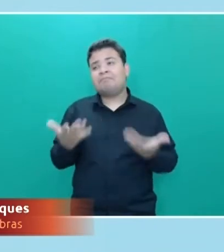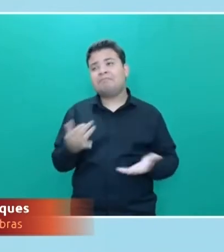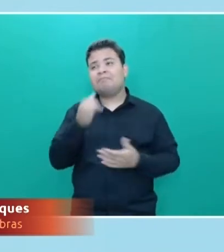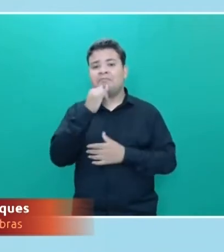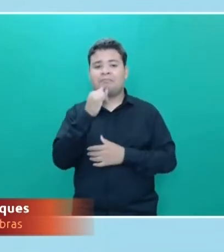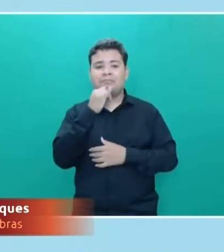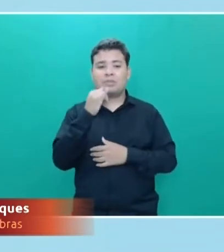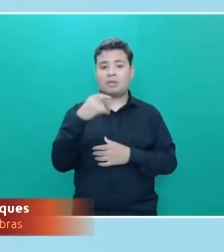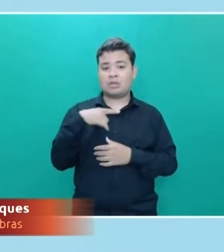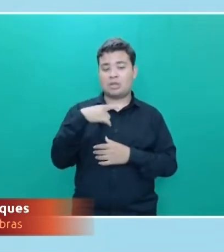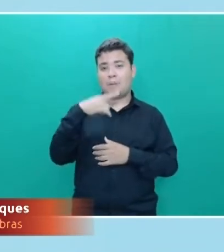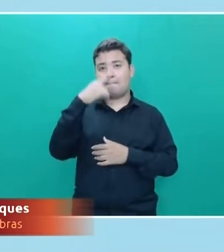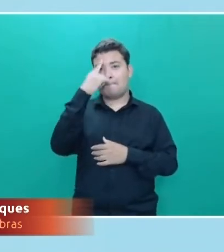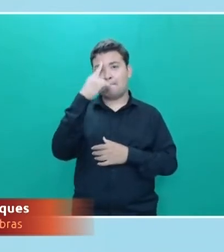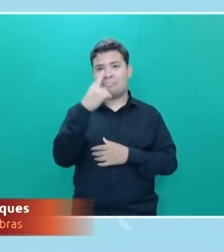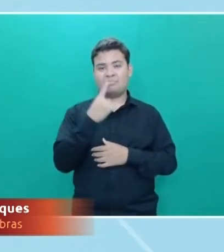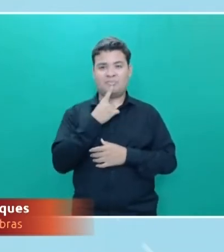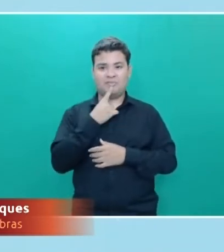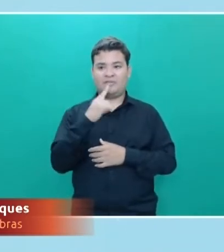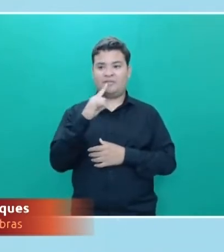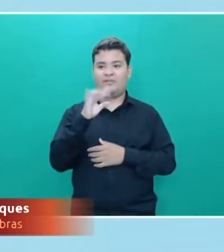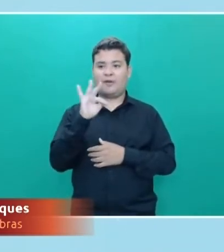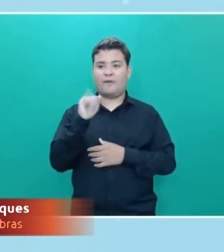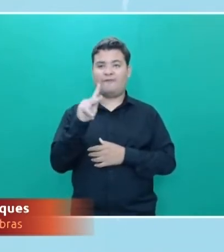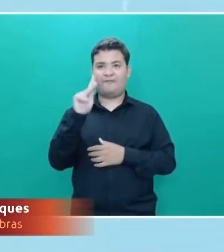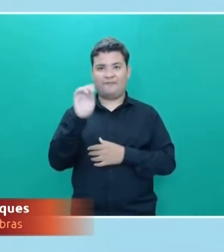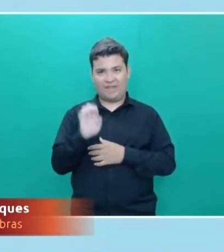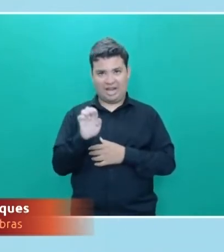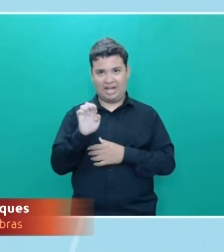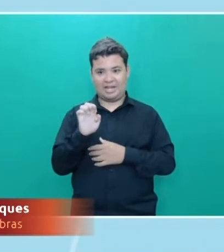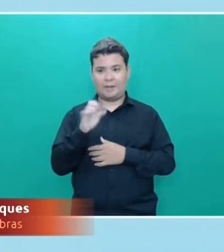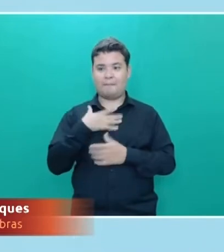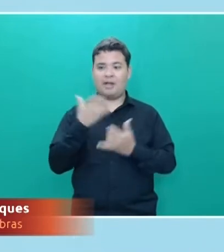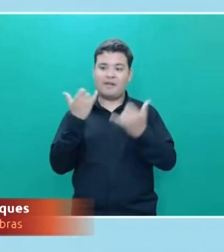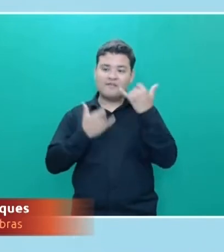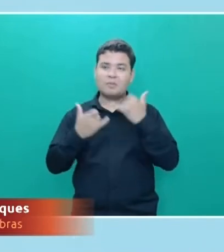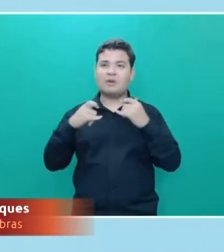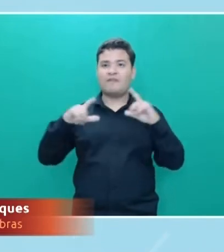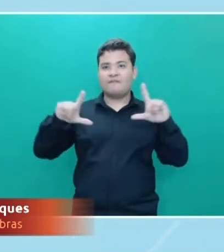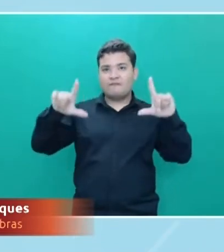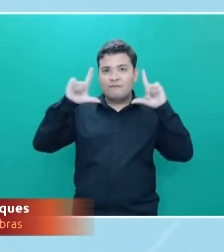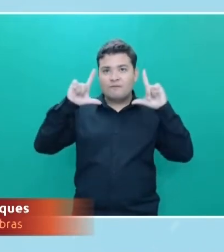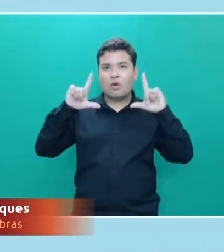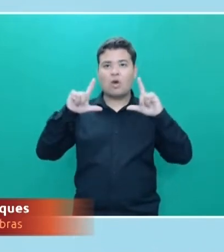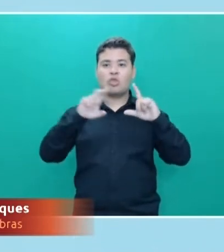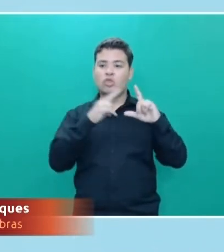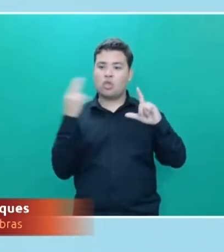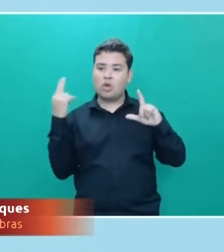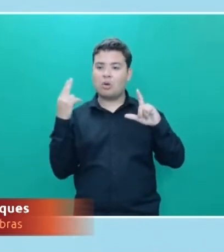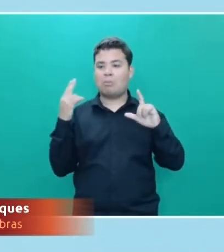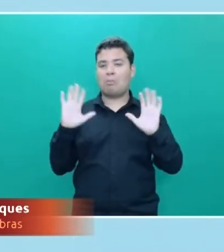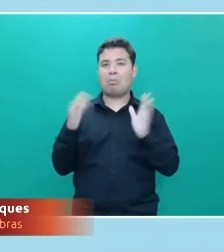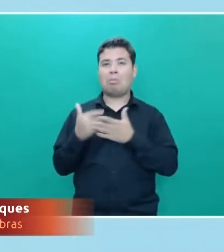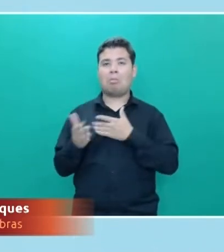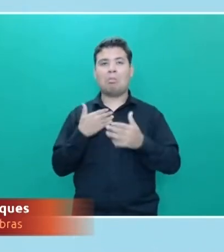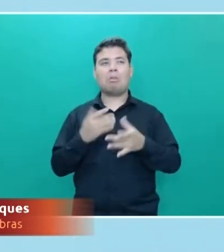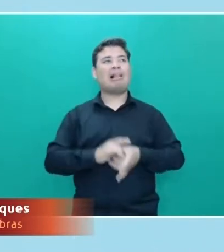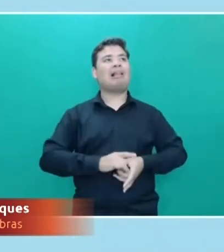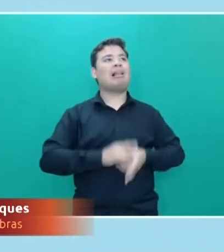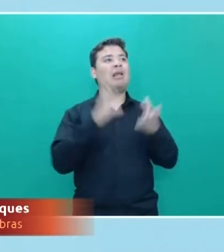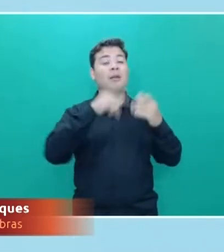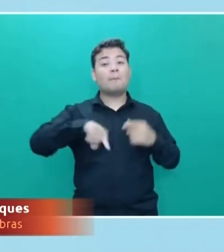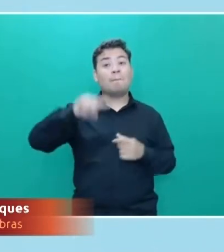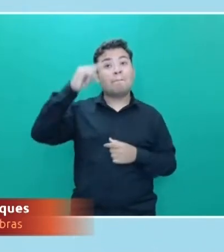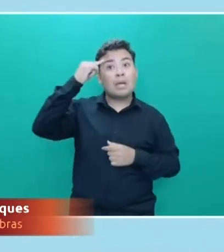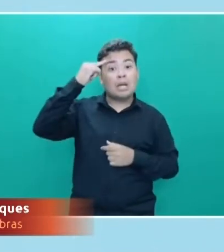perfil fake também, em que você não tenha as suas informações como foto, o seu nome real, como você pode fazer tudo. E tem